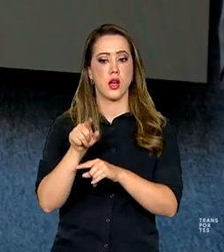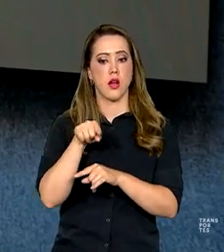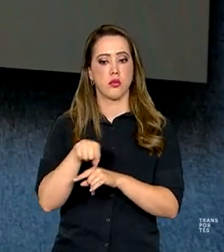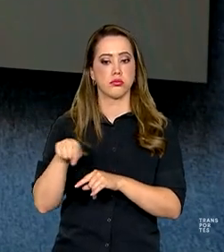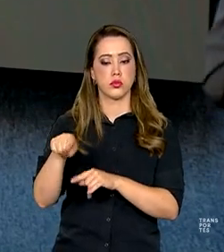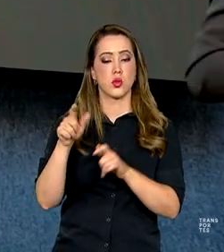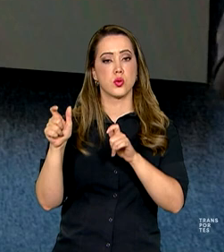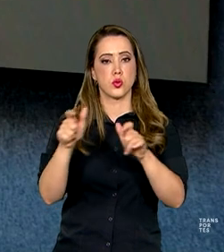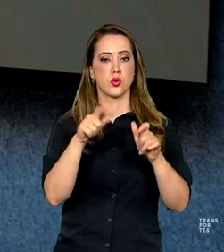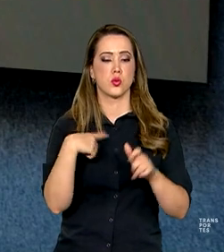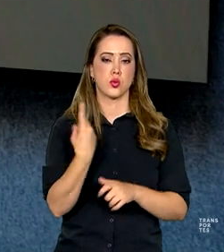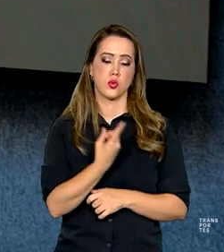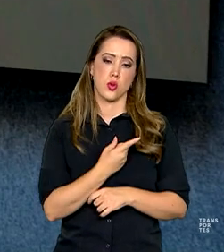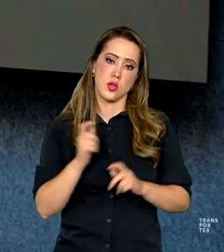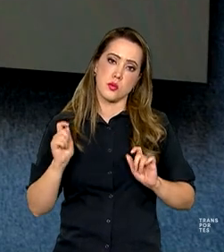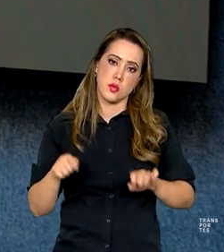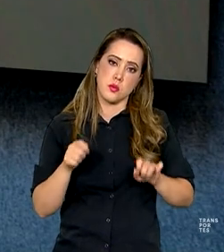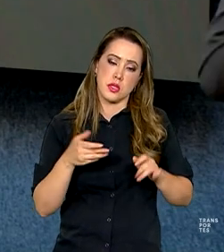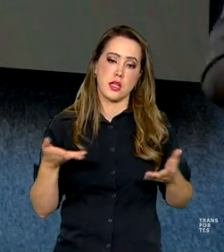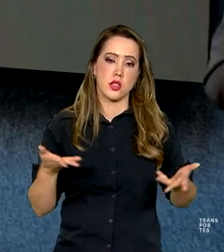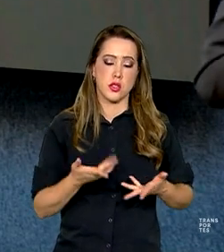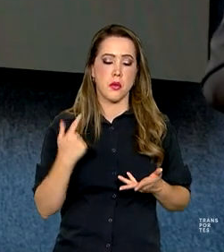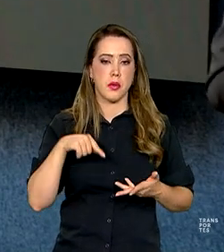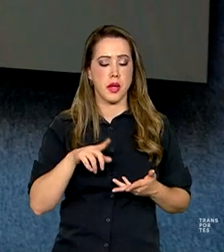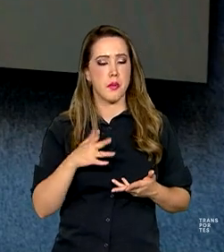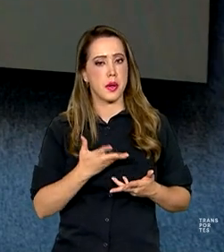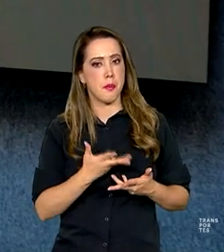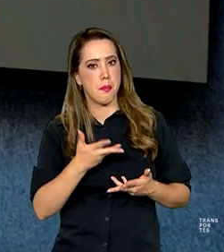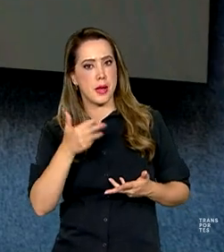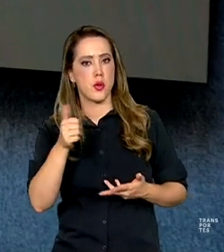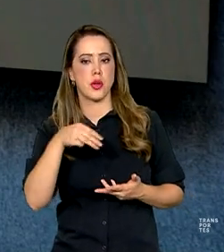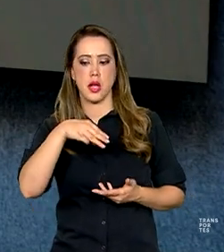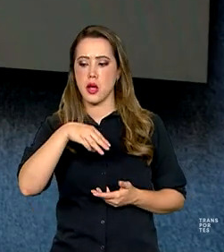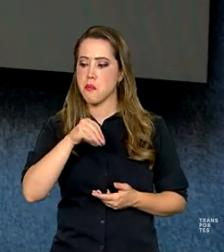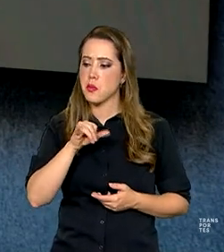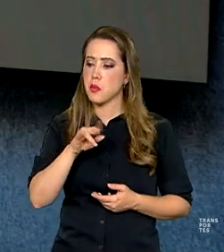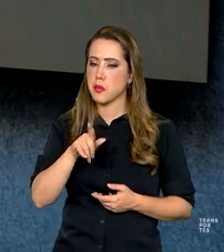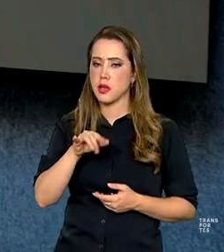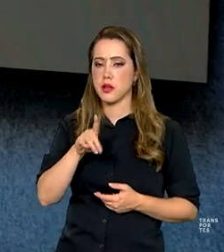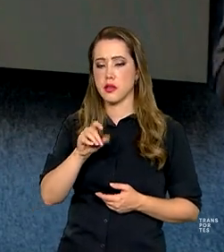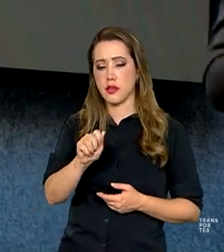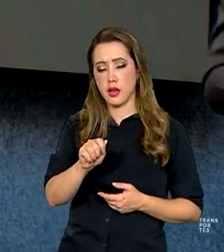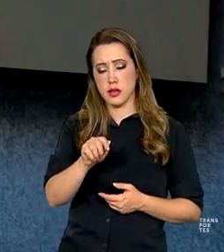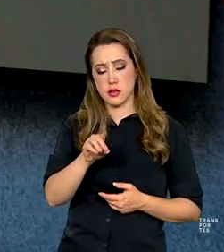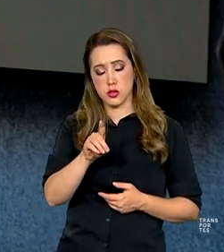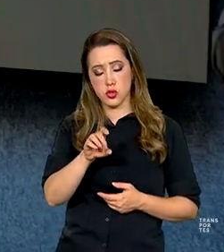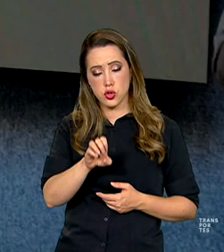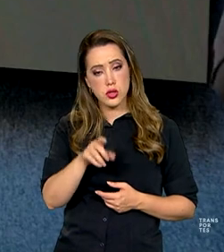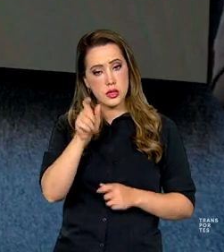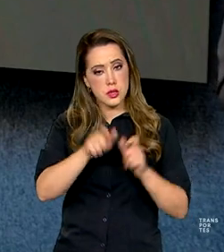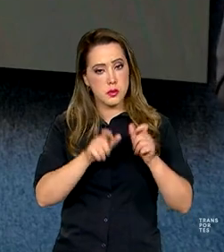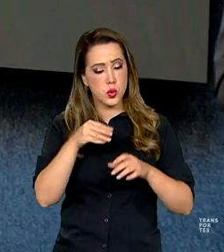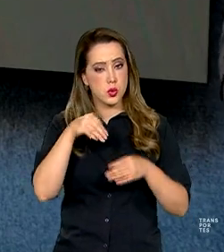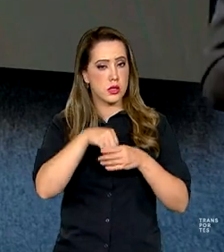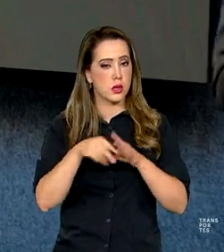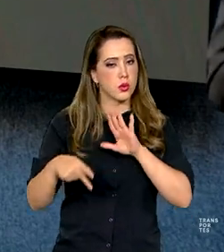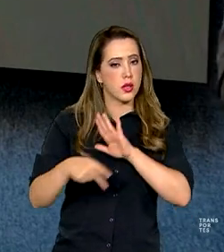e, no nosso caso, da mobilidade, para melhorar a mobilidade das pessoas dentro dos municípios